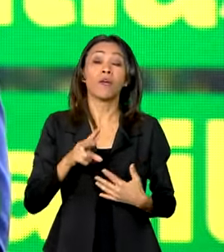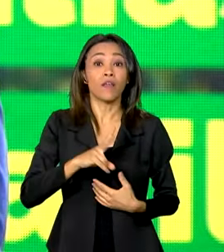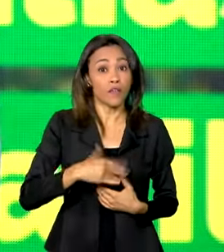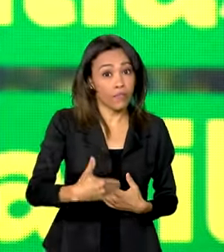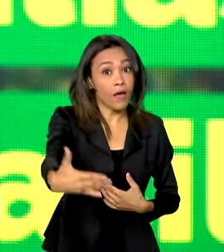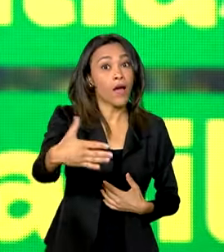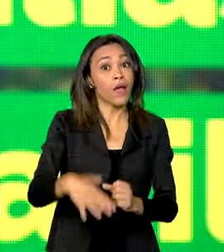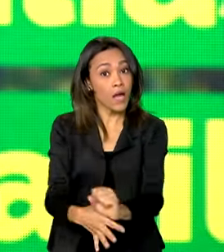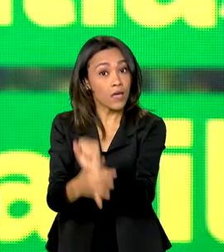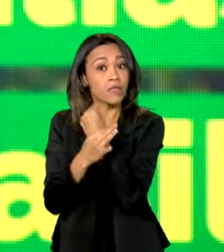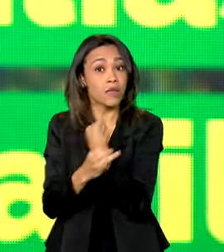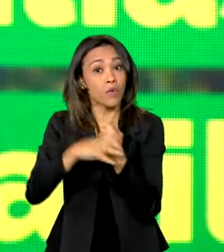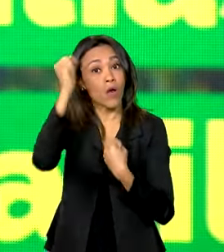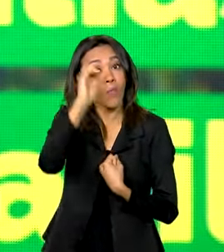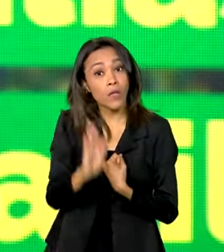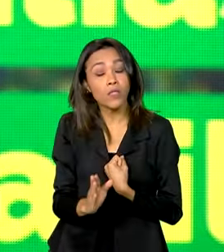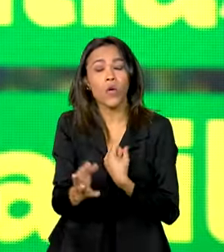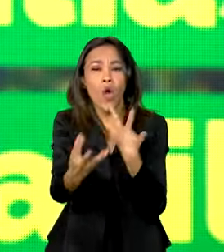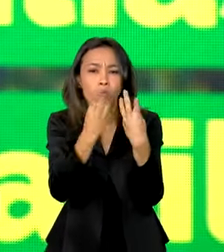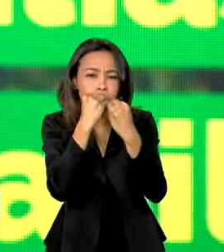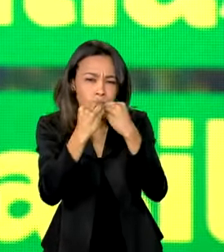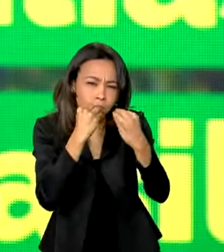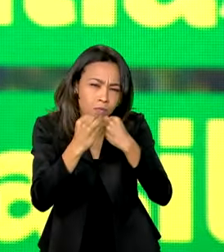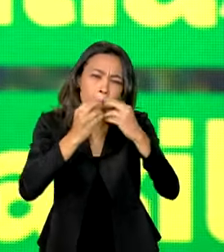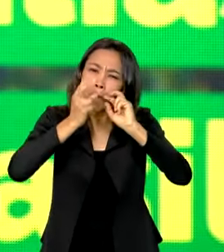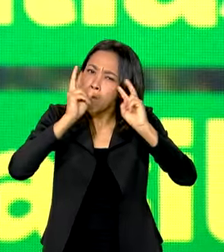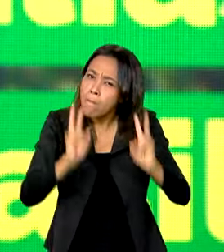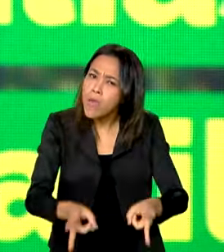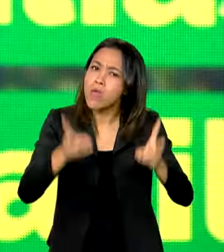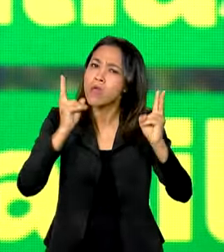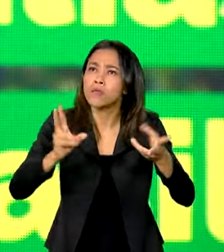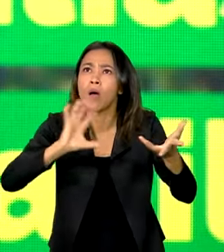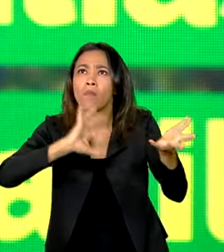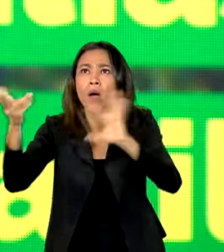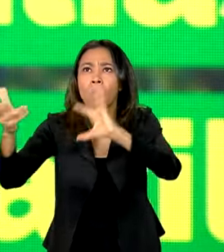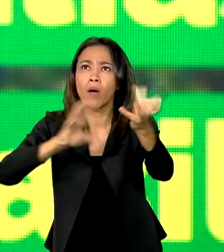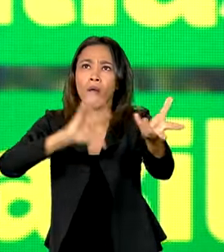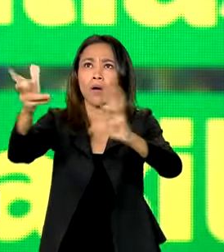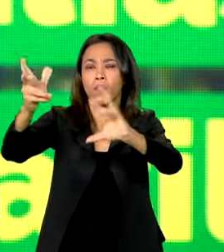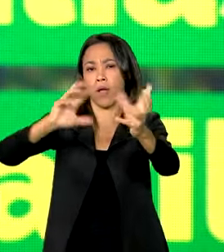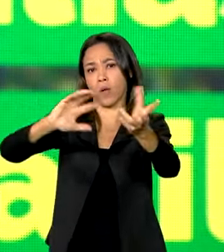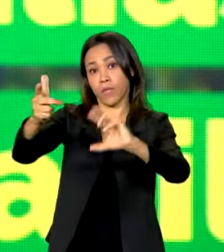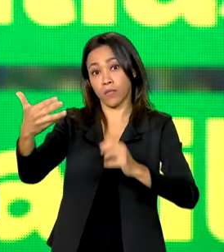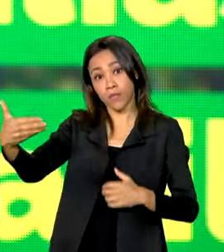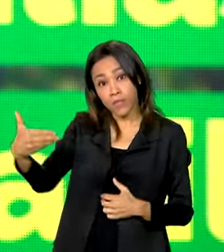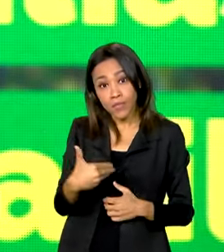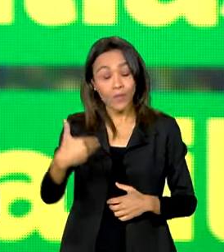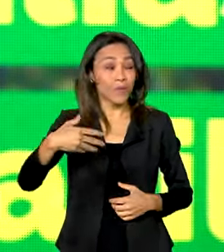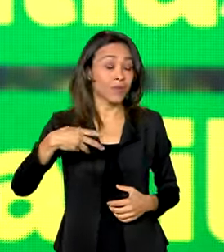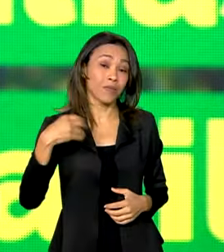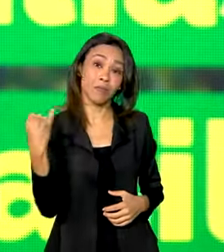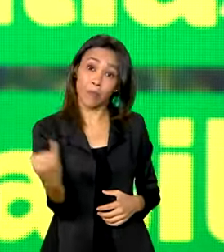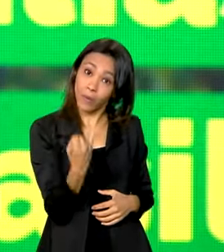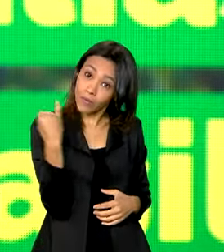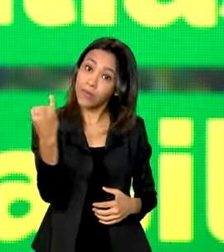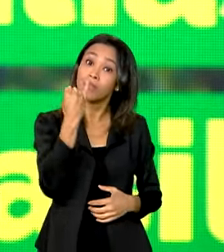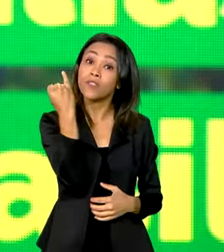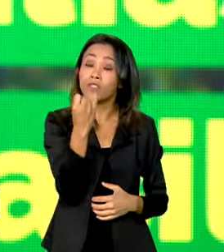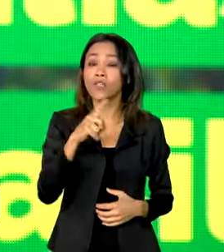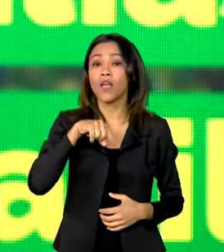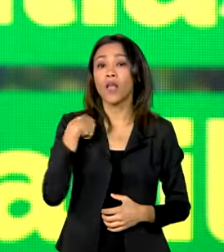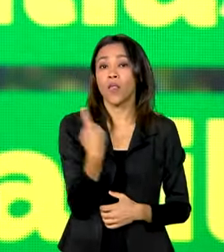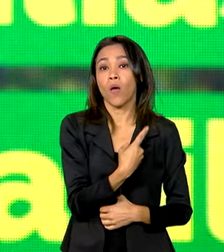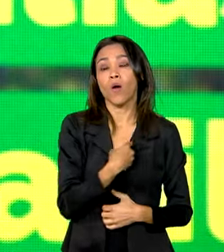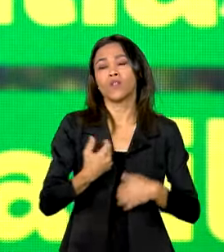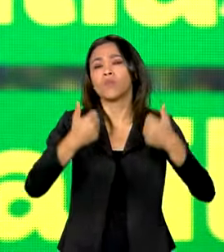com mais segurança alimentar, mesmo diante das mudanças climáticas. E isso é muito importante. Nós estamos